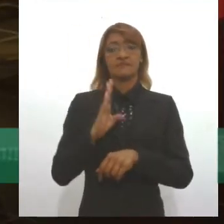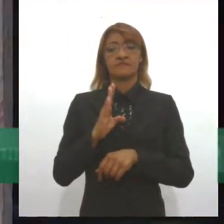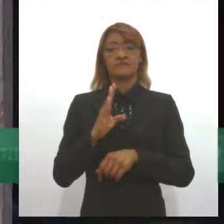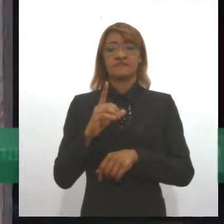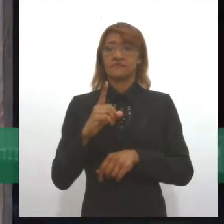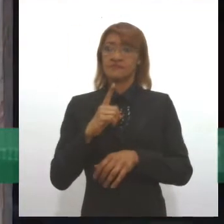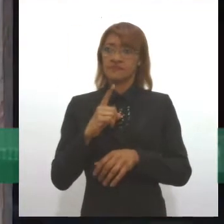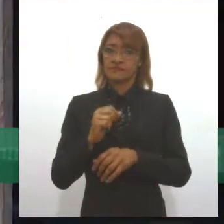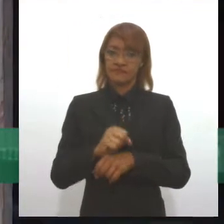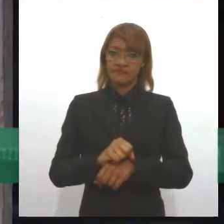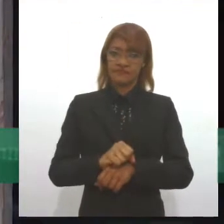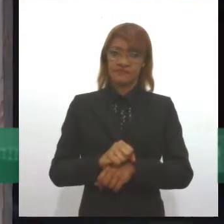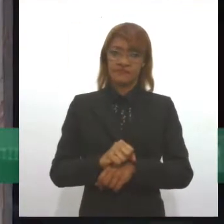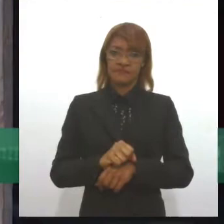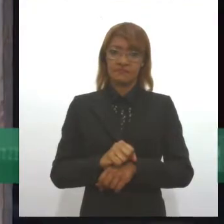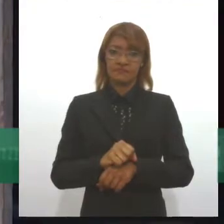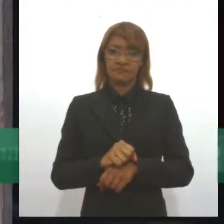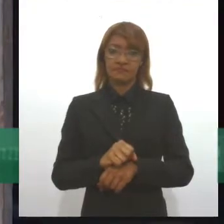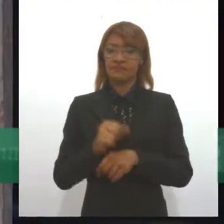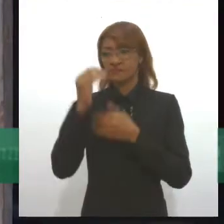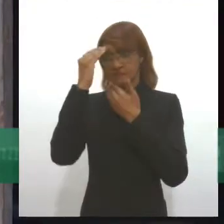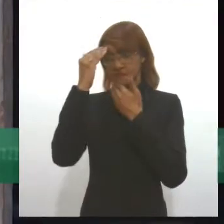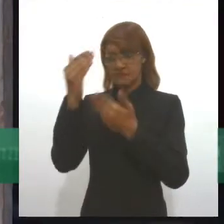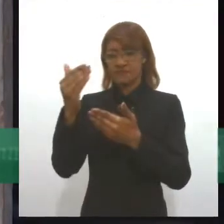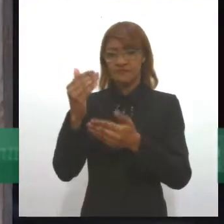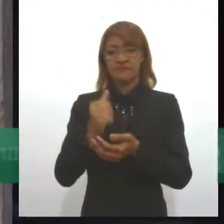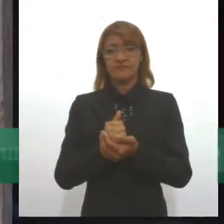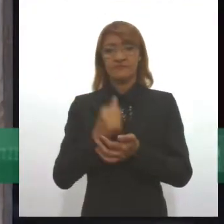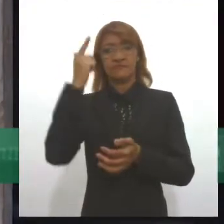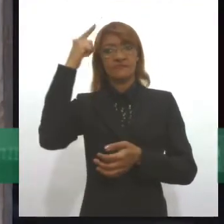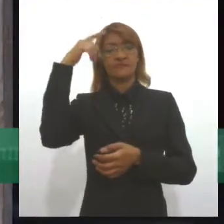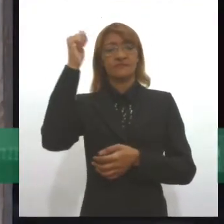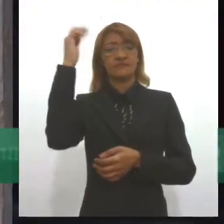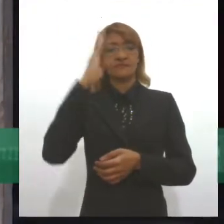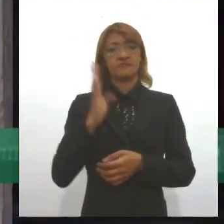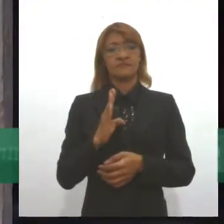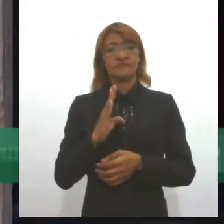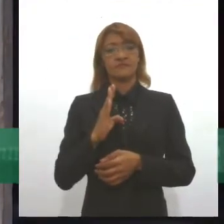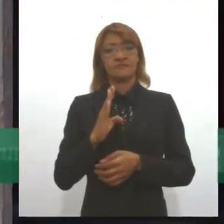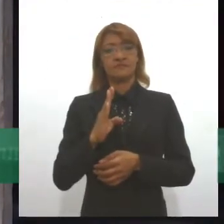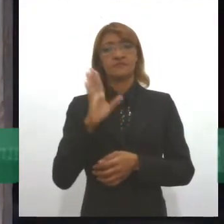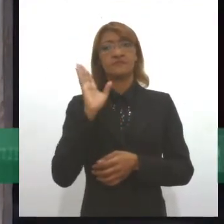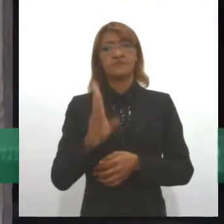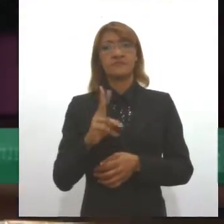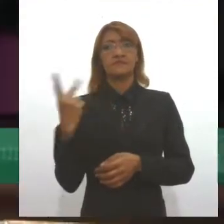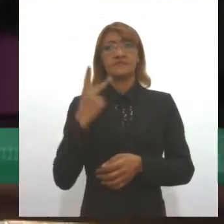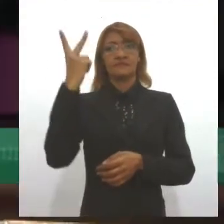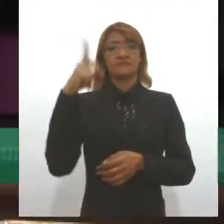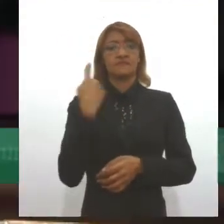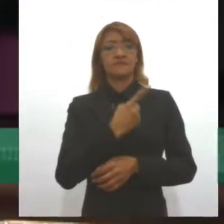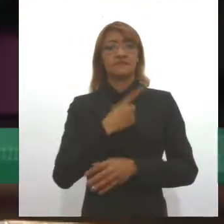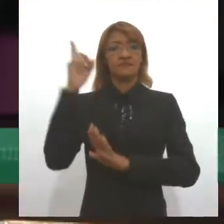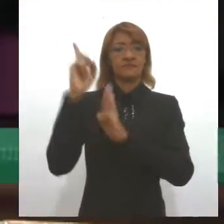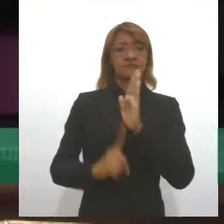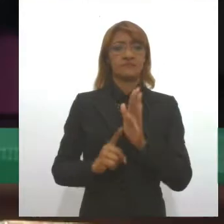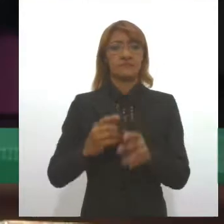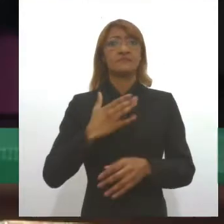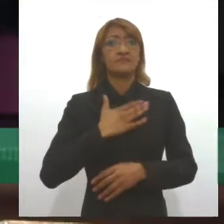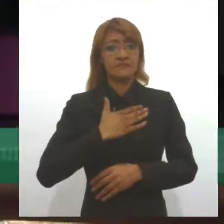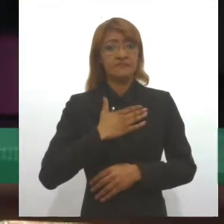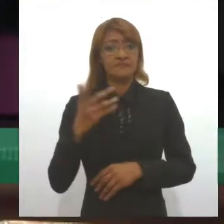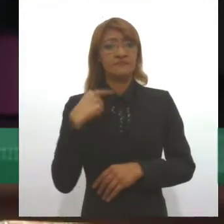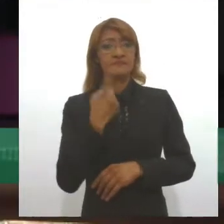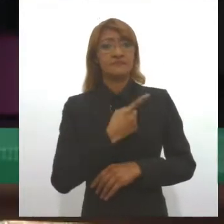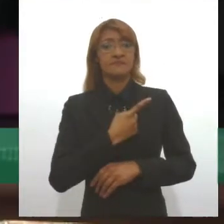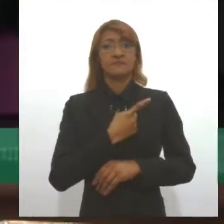aos ciganos. E nós agradecemos muito as autoridades de Brasília por reconhecer do nosso direito e que nós também somos cidadãos. Que isso para nós foi um